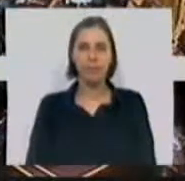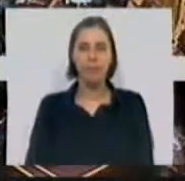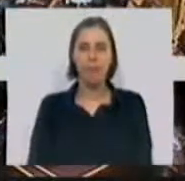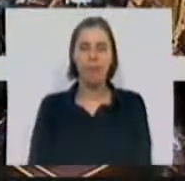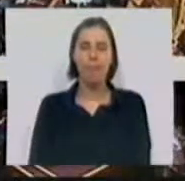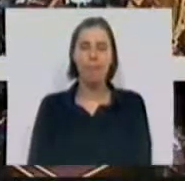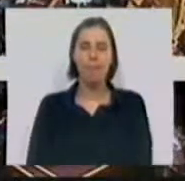Obrigado. Obrigado. Obrigado. Obrigado.